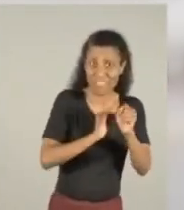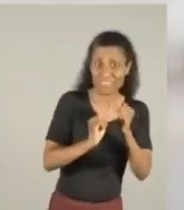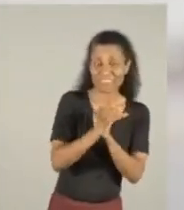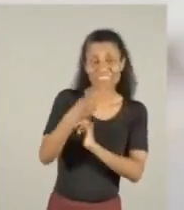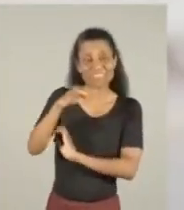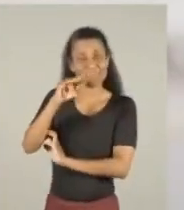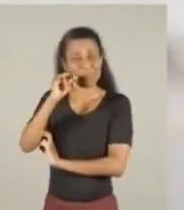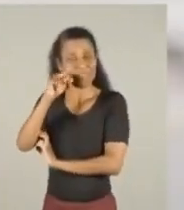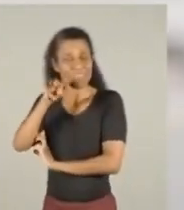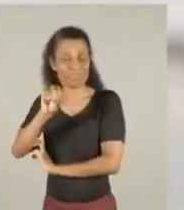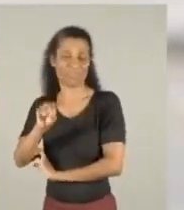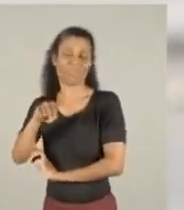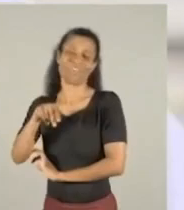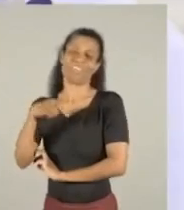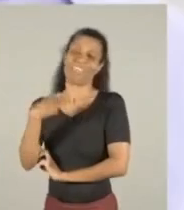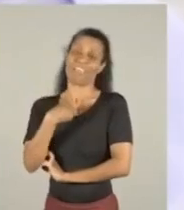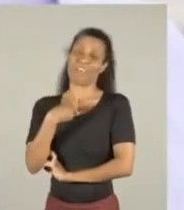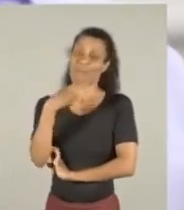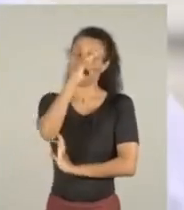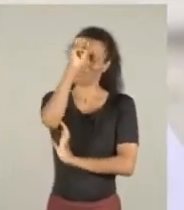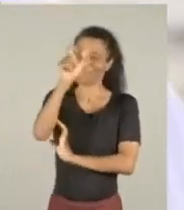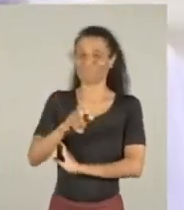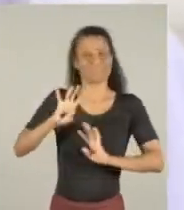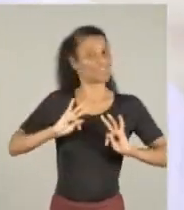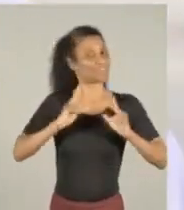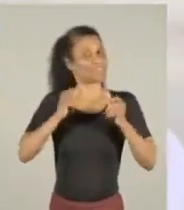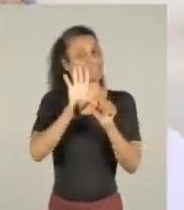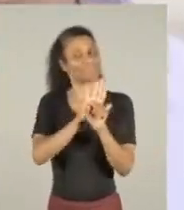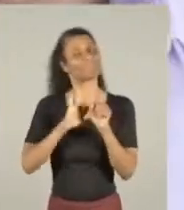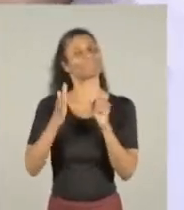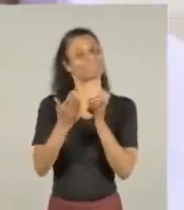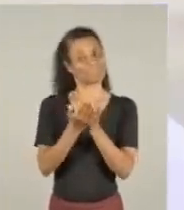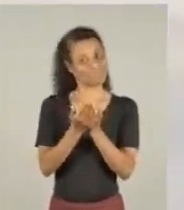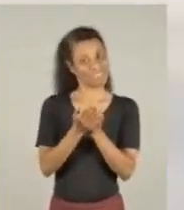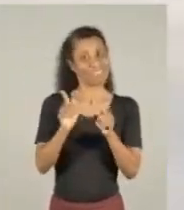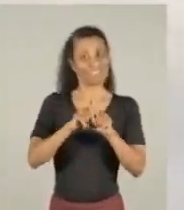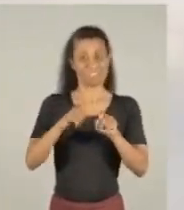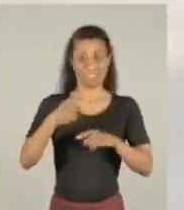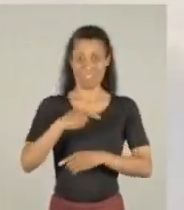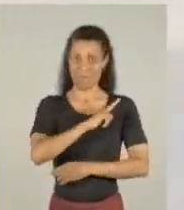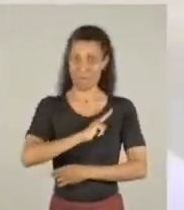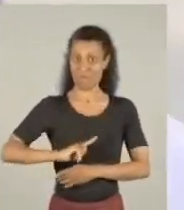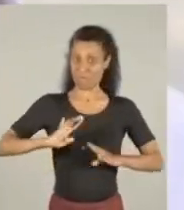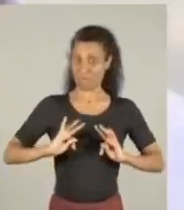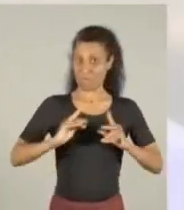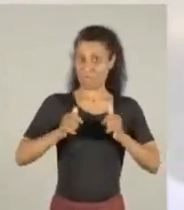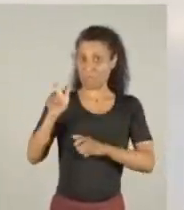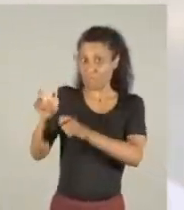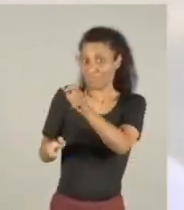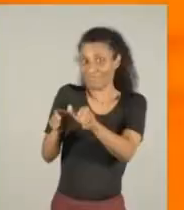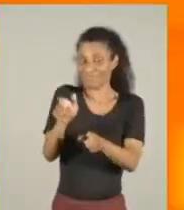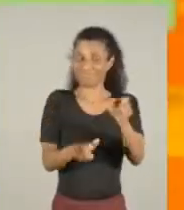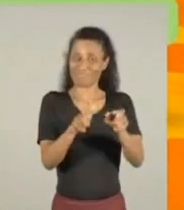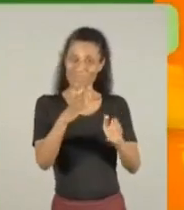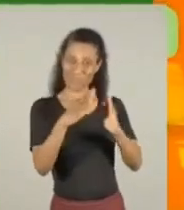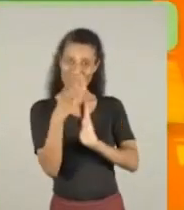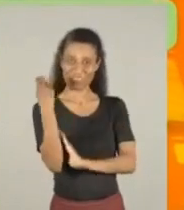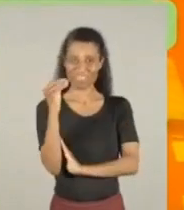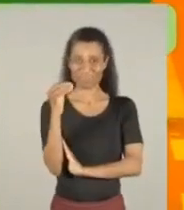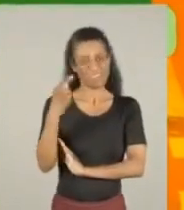das Ilhas ao Porto Alegre, eu vou ser o prefeito de todos os bairros e vou governar para todas as pessoas.